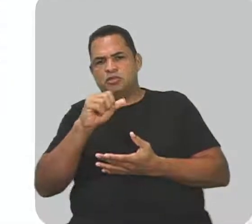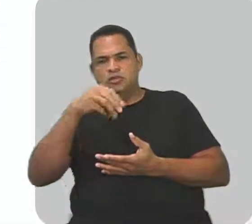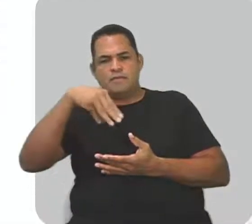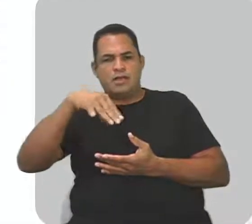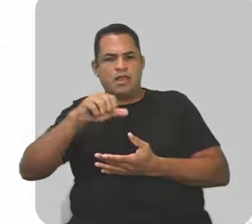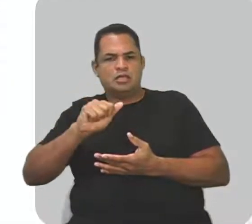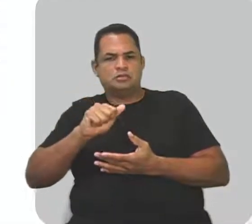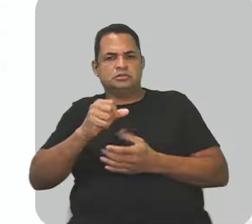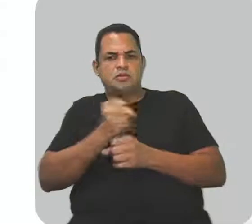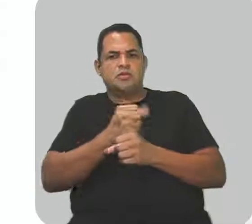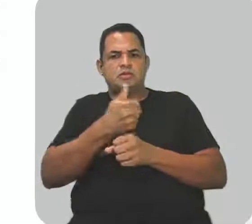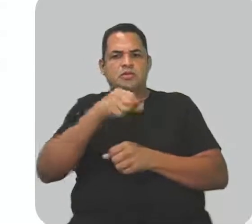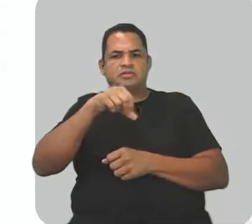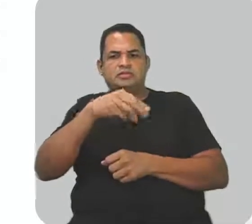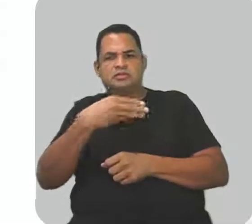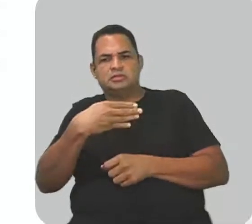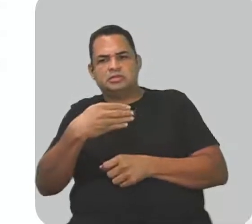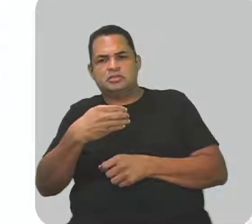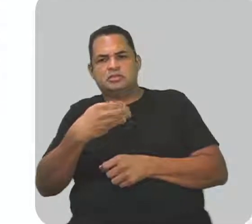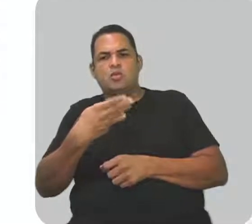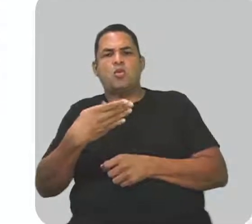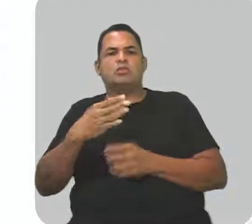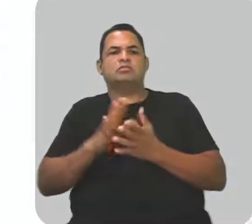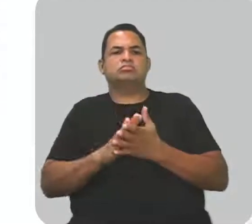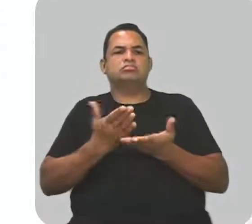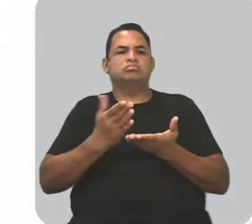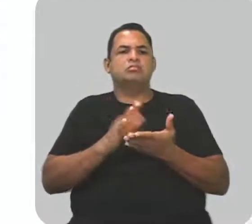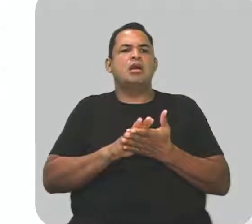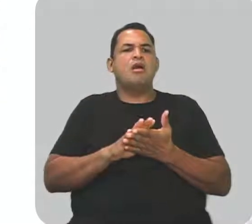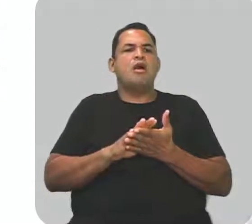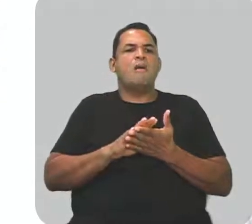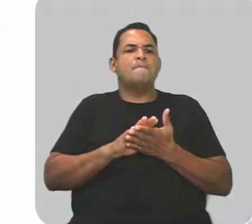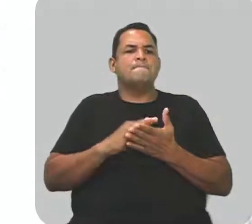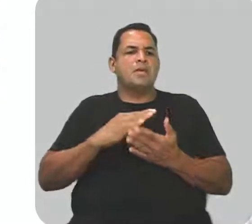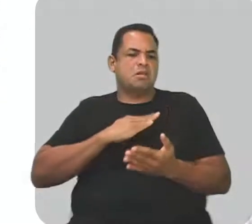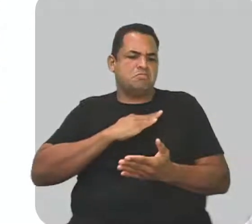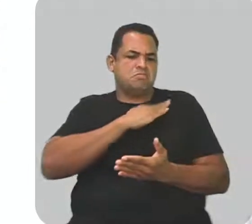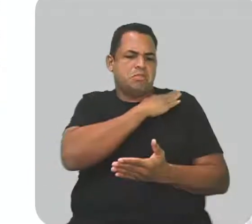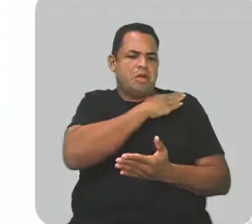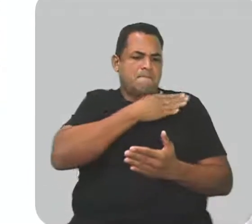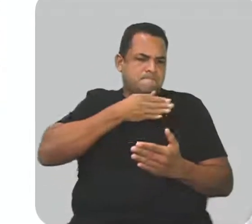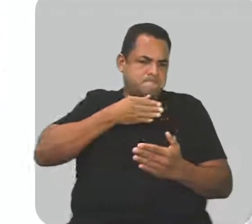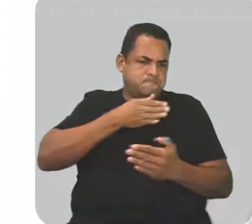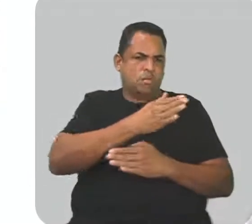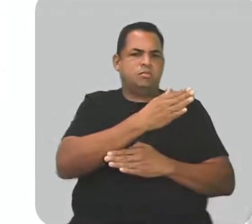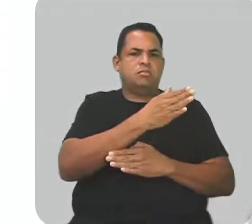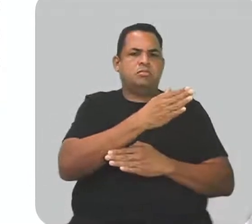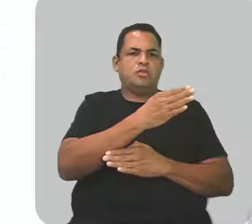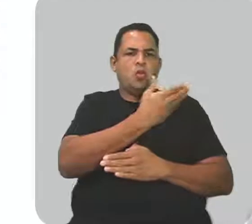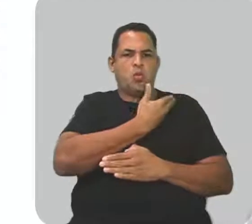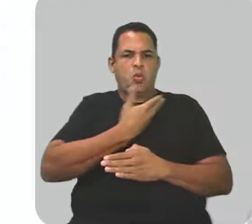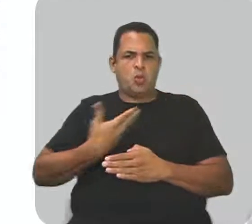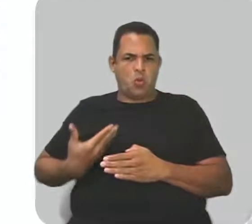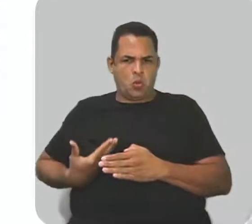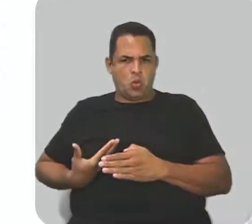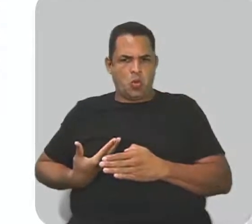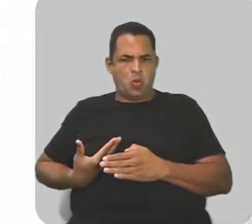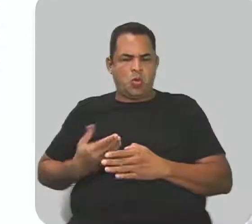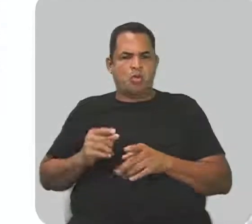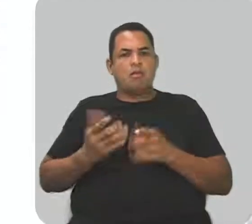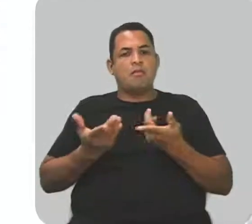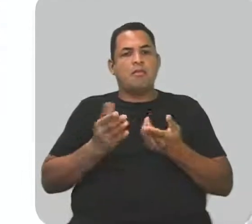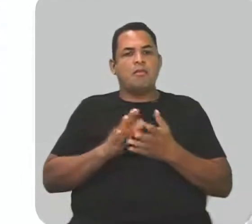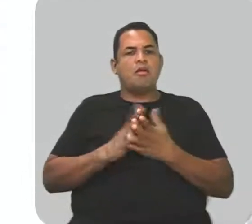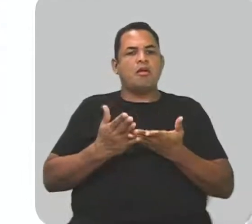1964, um golpe militar foi deflagrado contra o governo legalmente